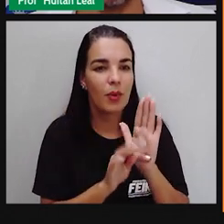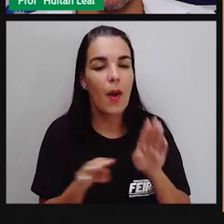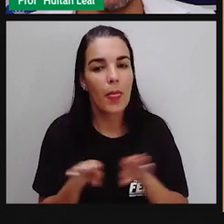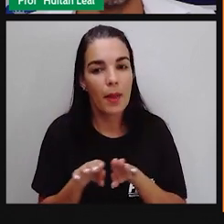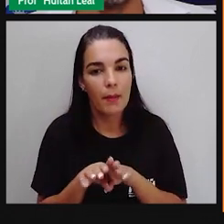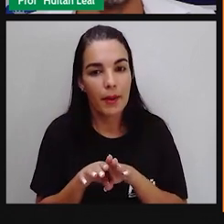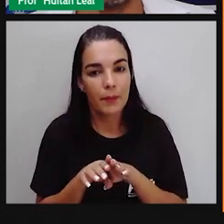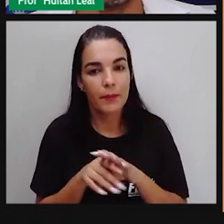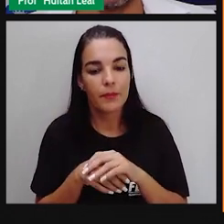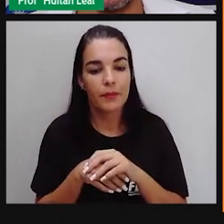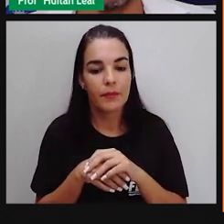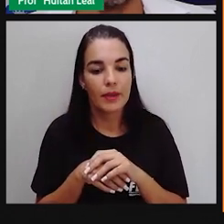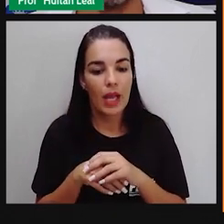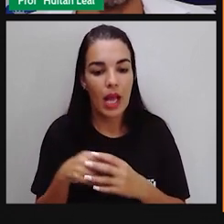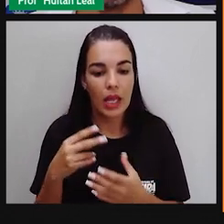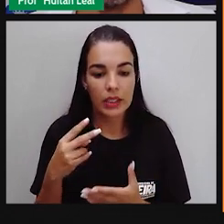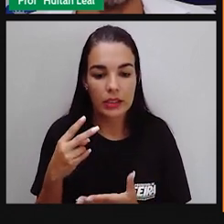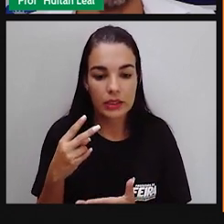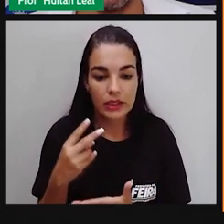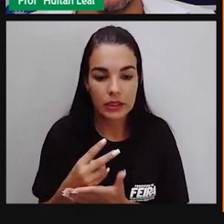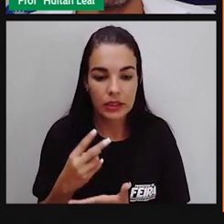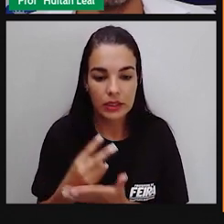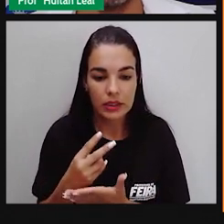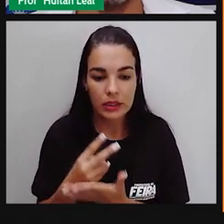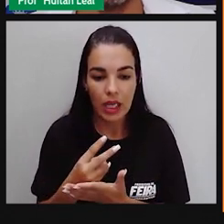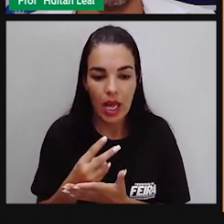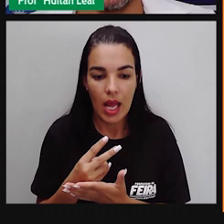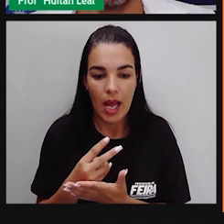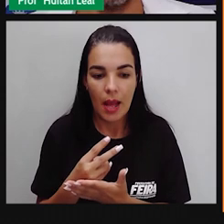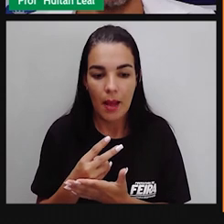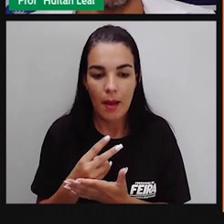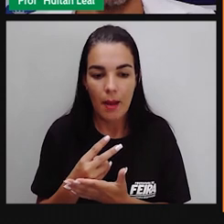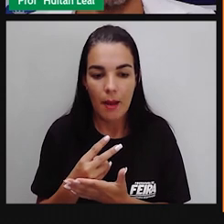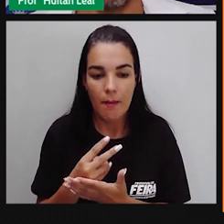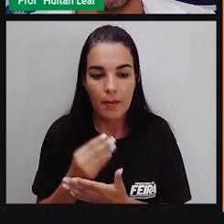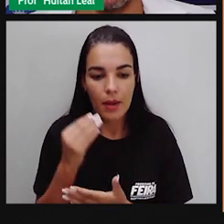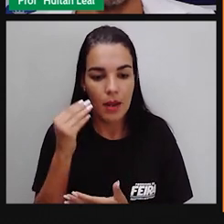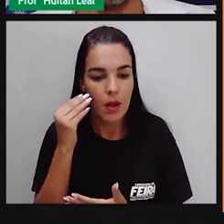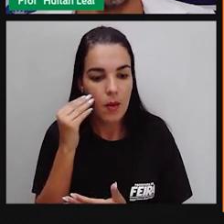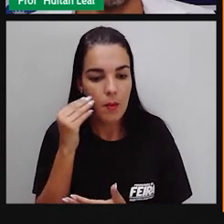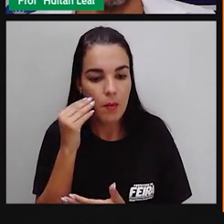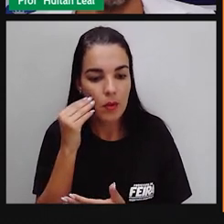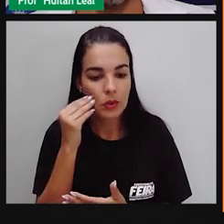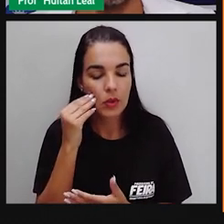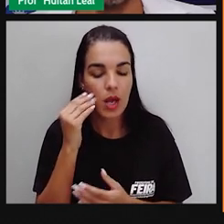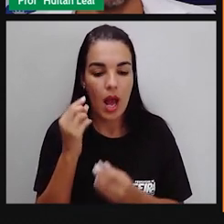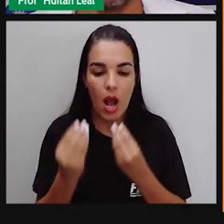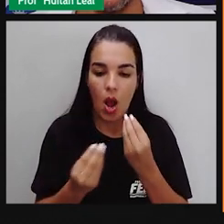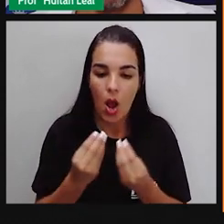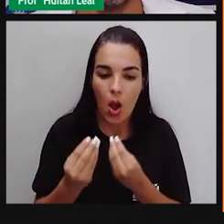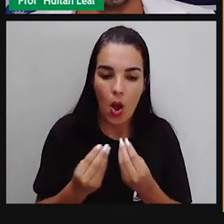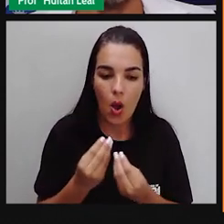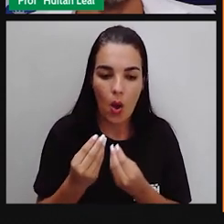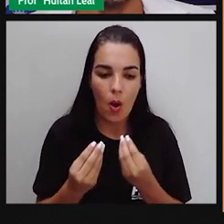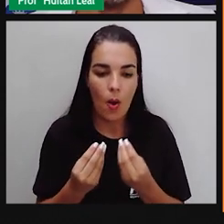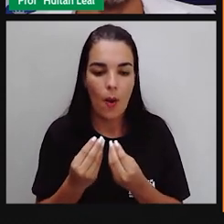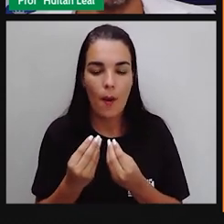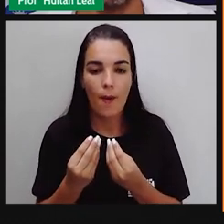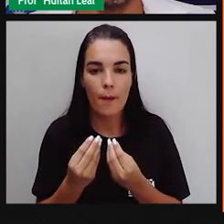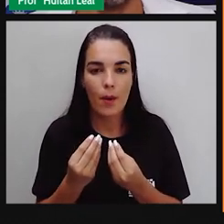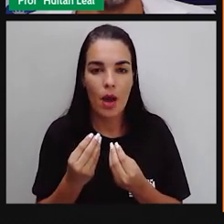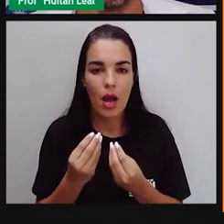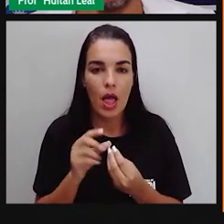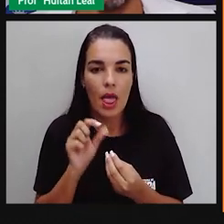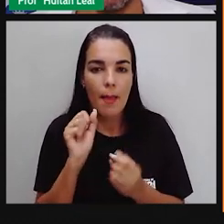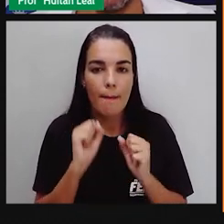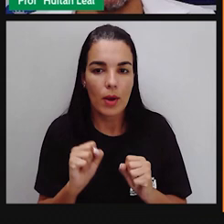Somo lato, nato, no sentido lato, mulato, democrático, do litoral. Então, vejam